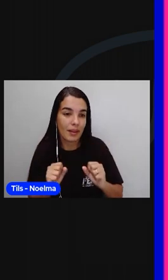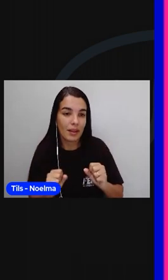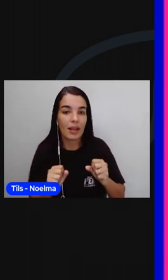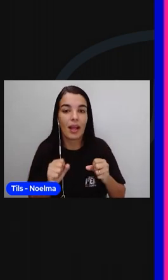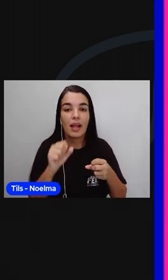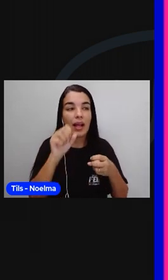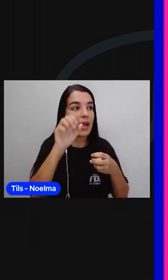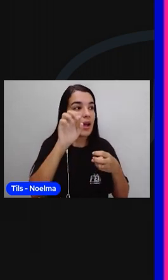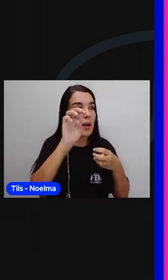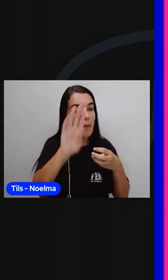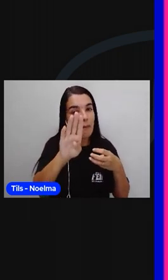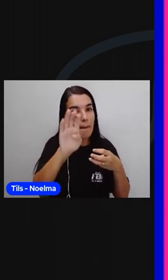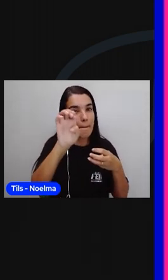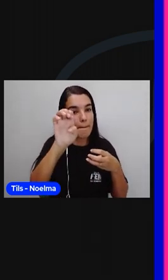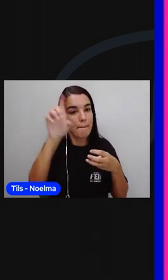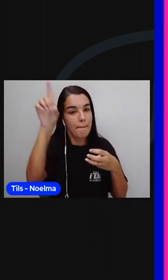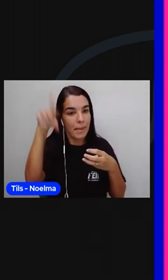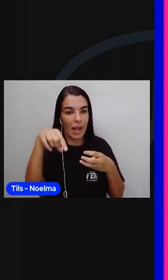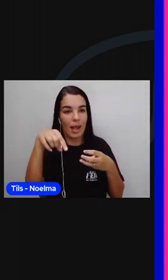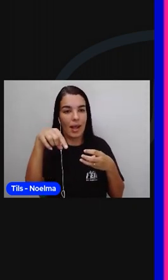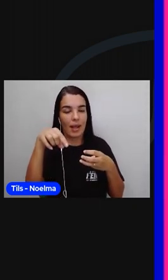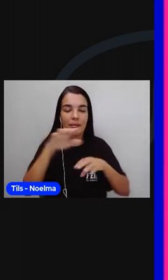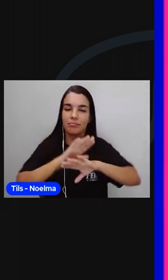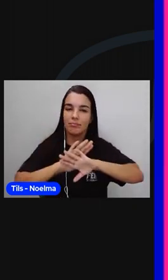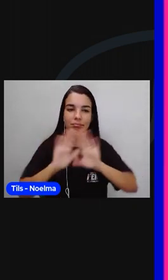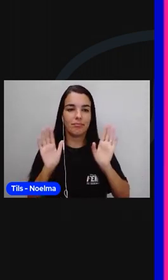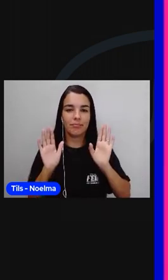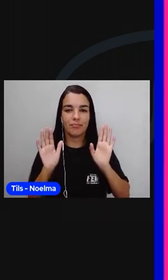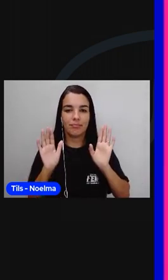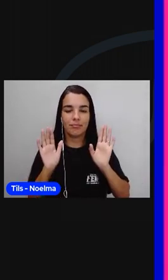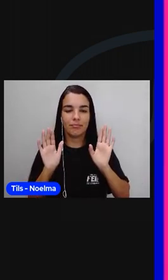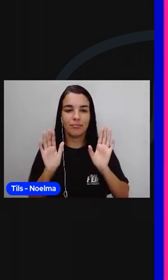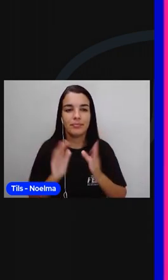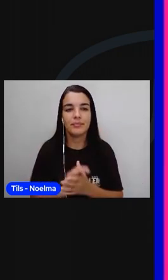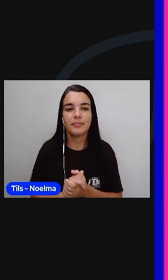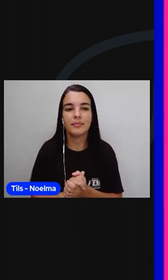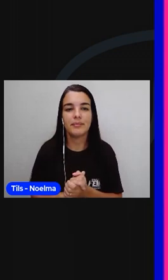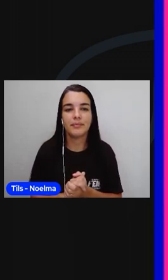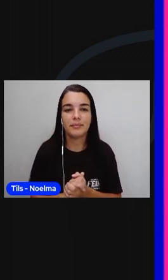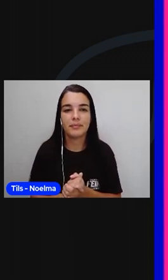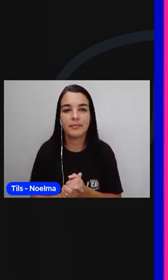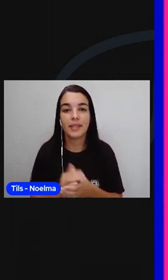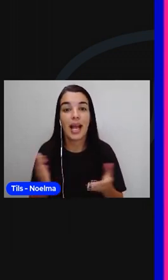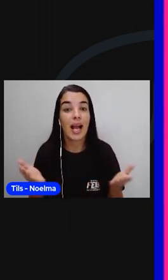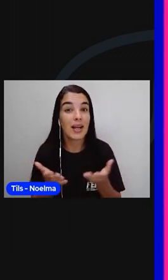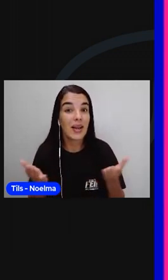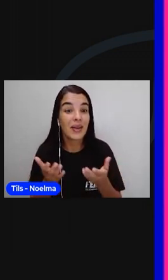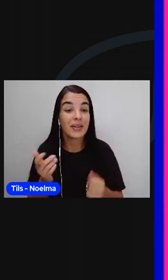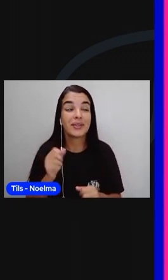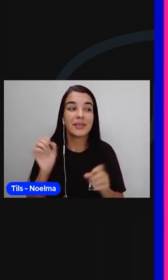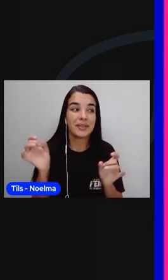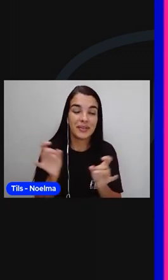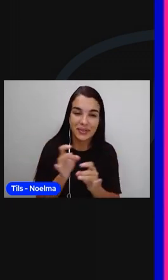acento. Então, é libélula. Por hoje é só.